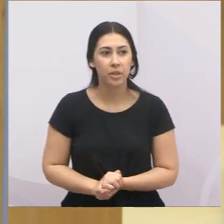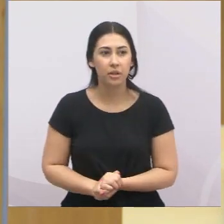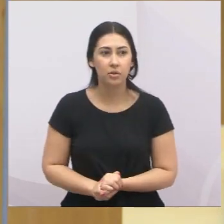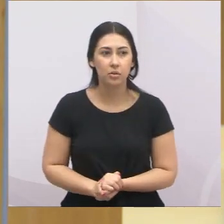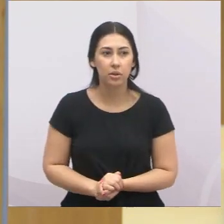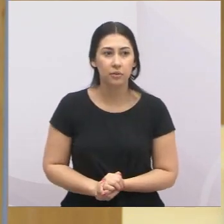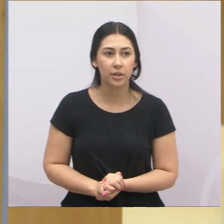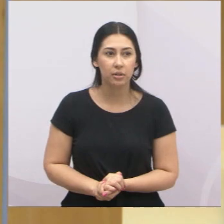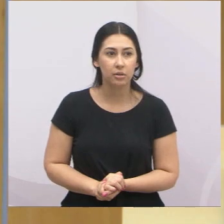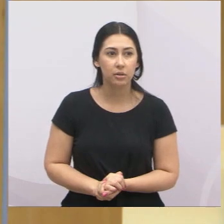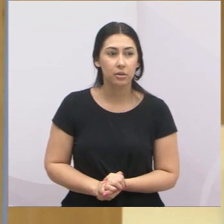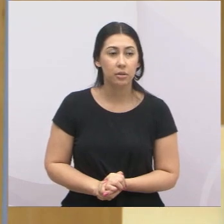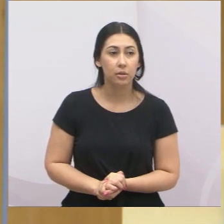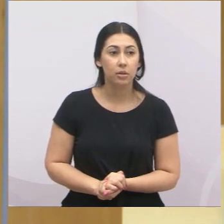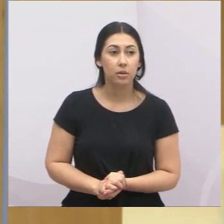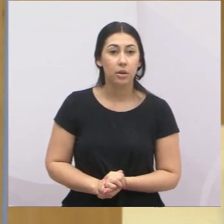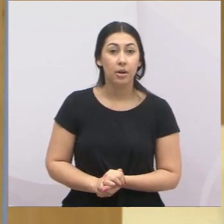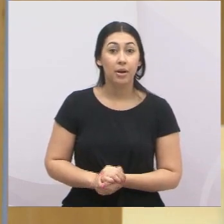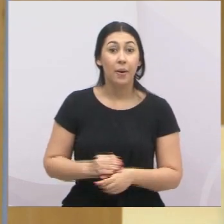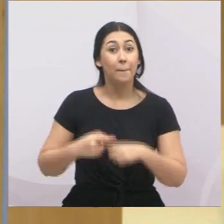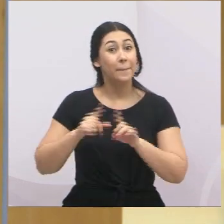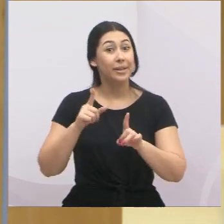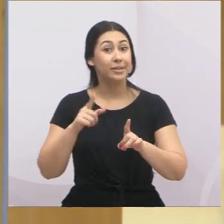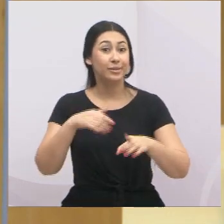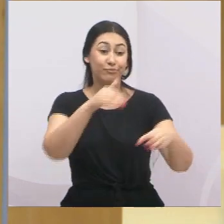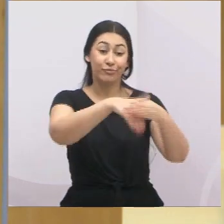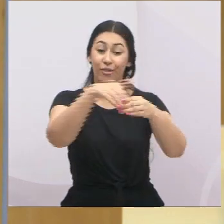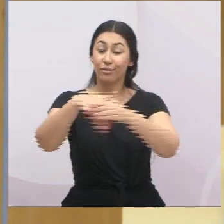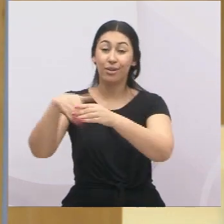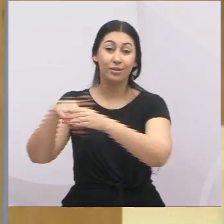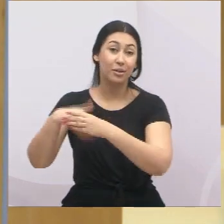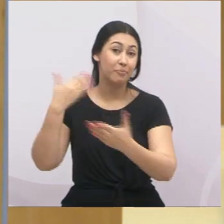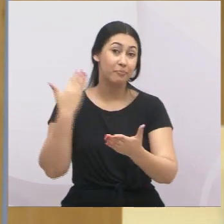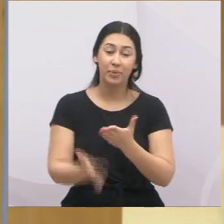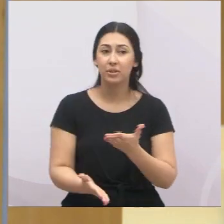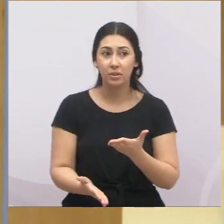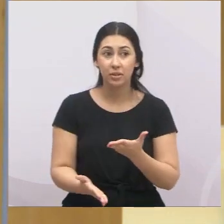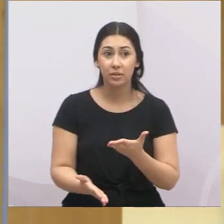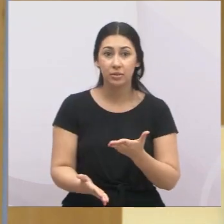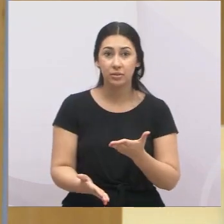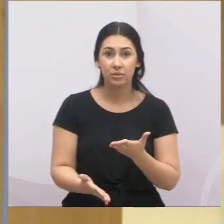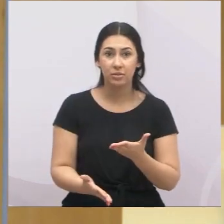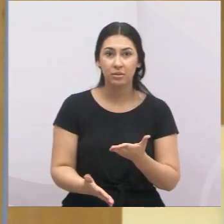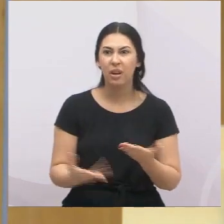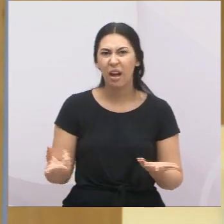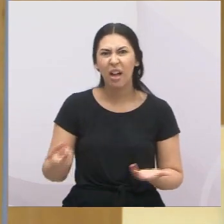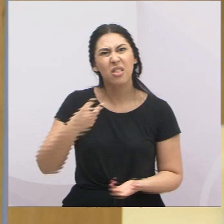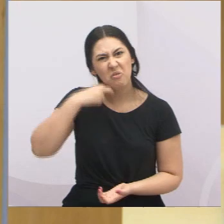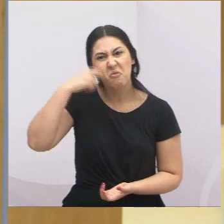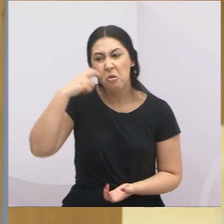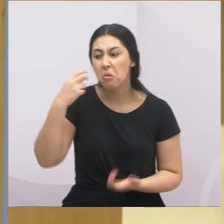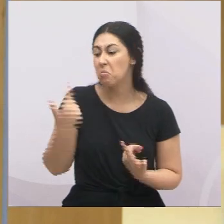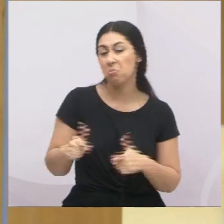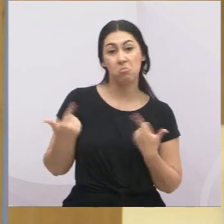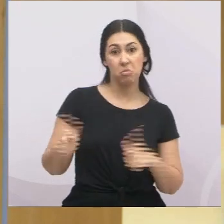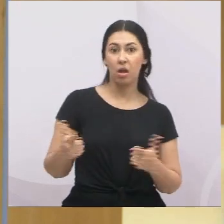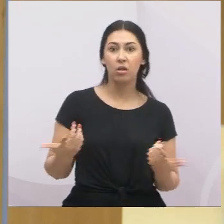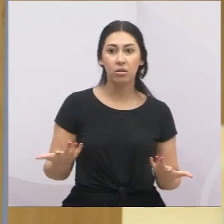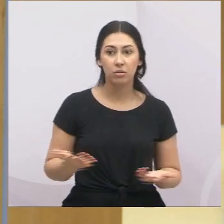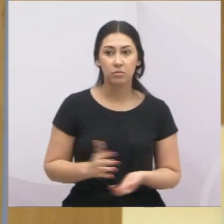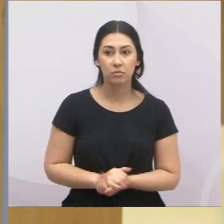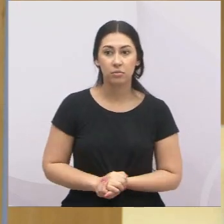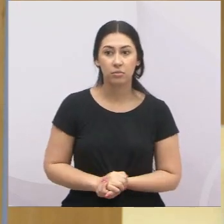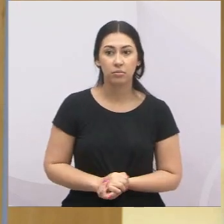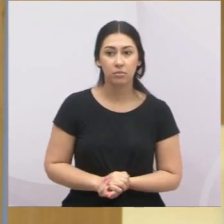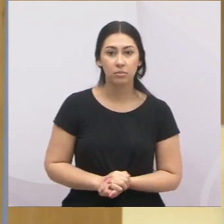já tinha perdido as eleições, isso é coisa de quem não tem vergonha na cara. E fico